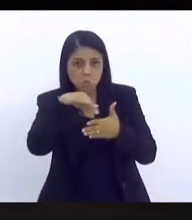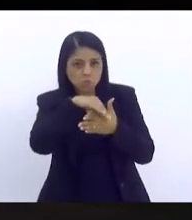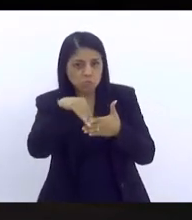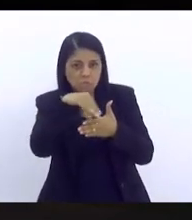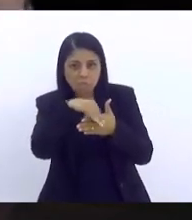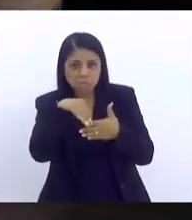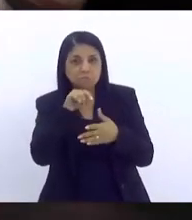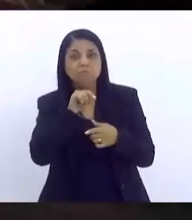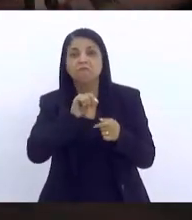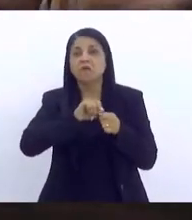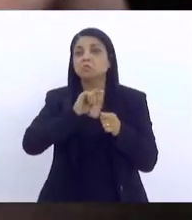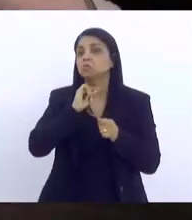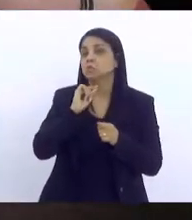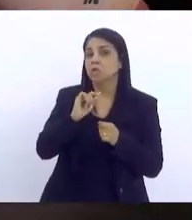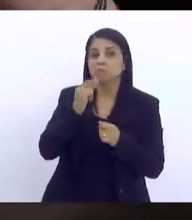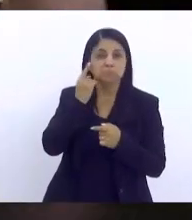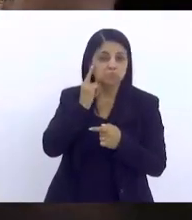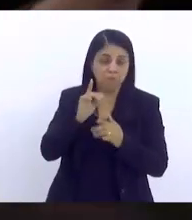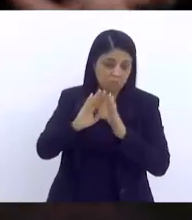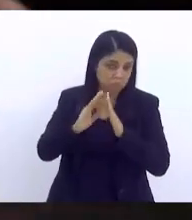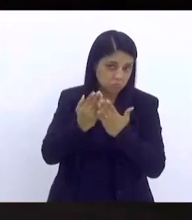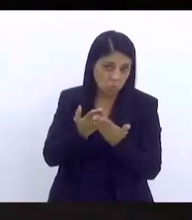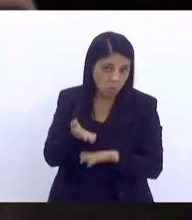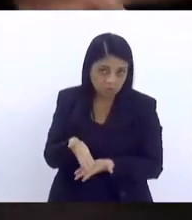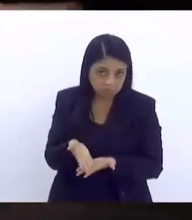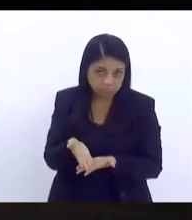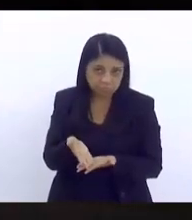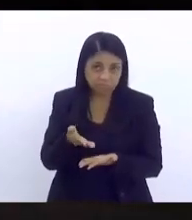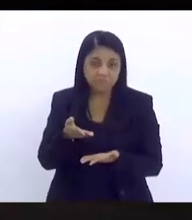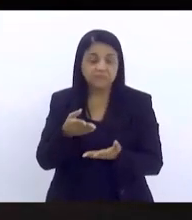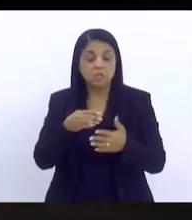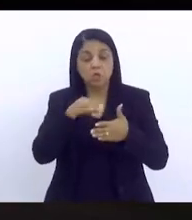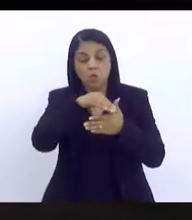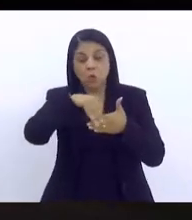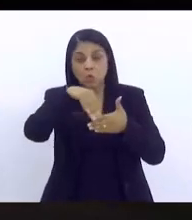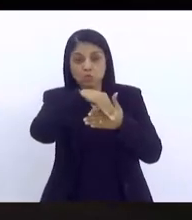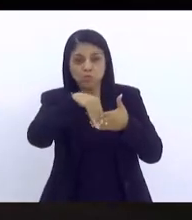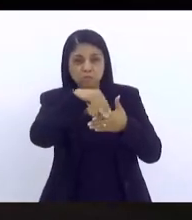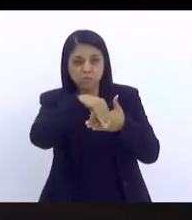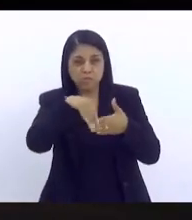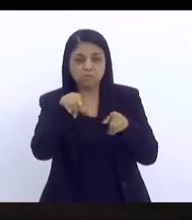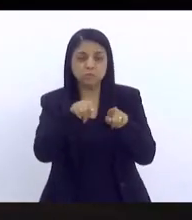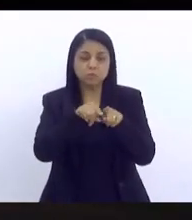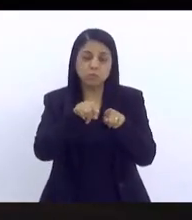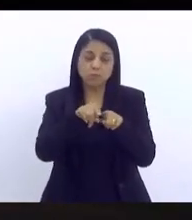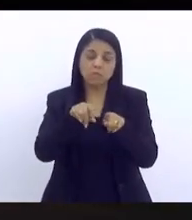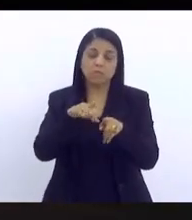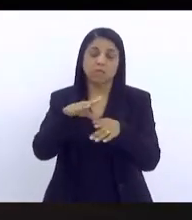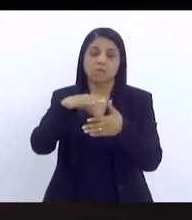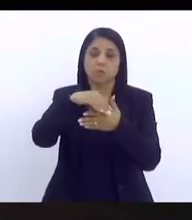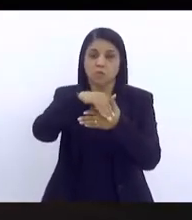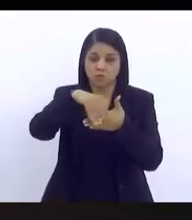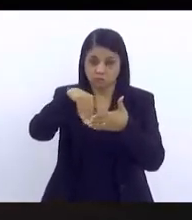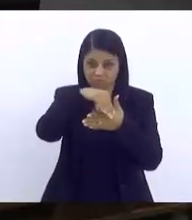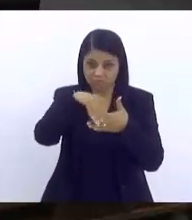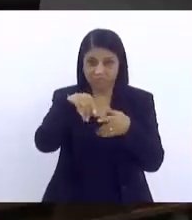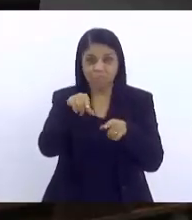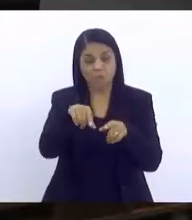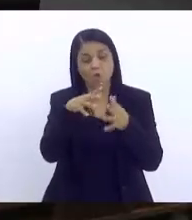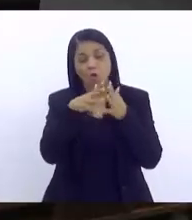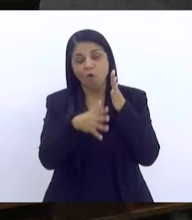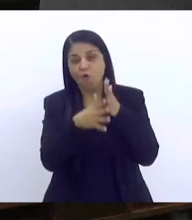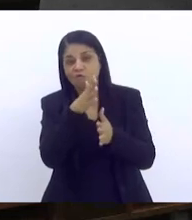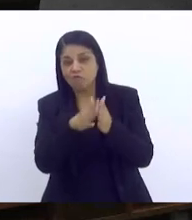tutelar também às vezes confunde missões e atuações, idem para a